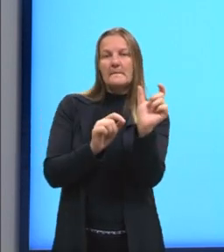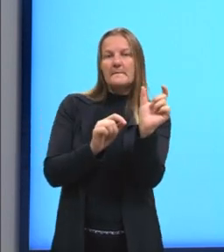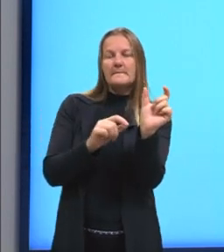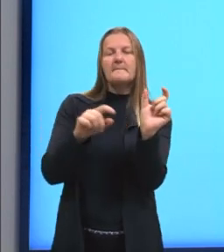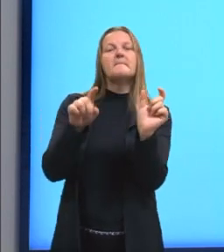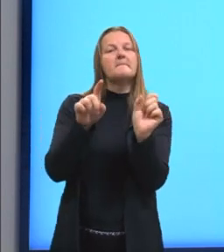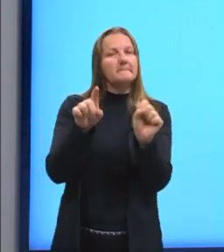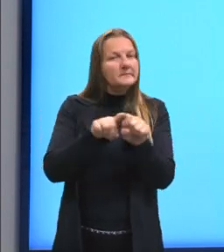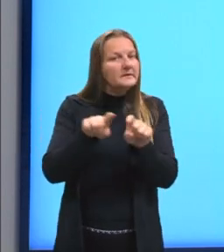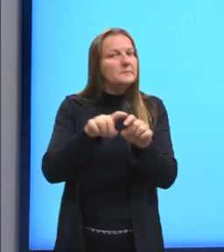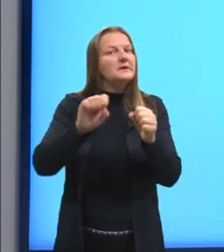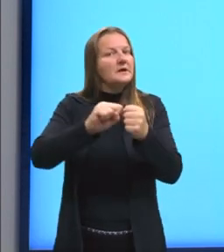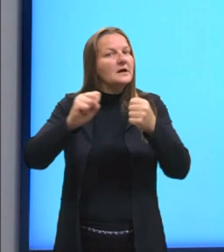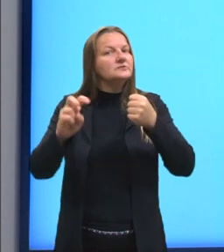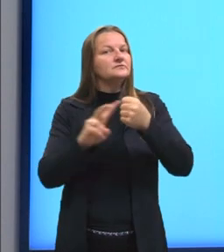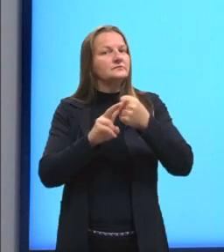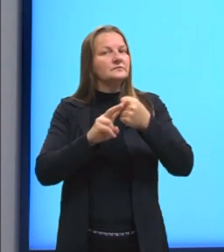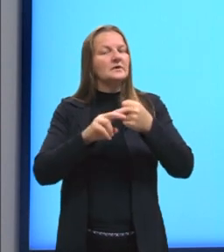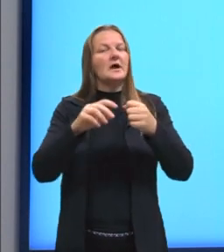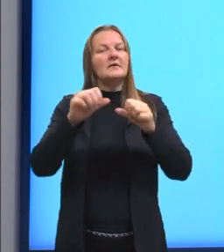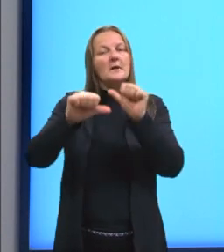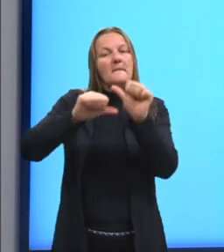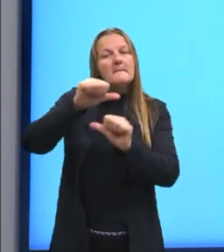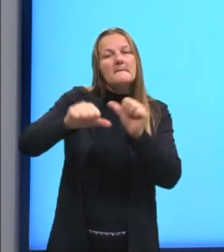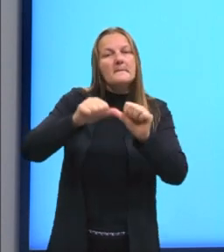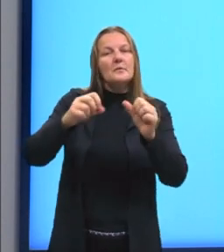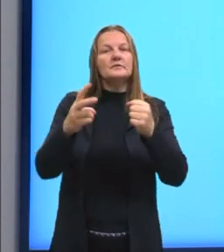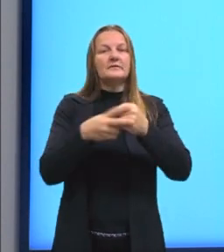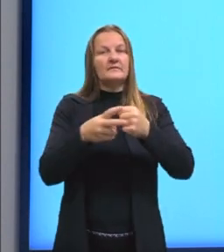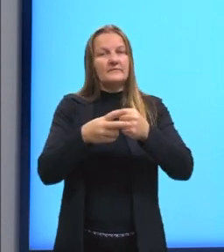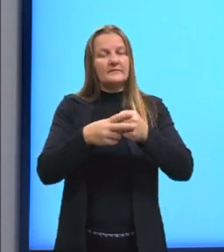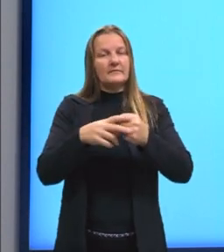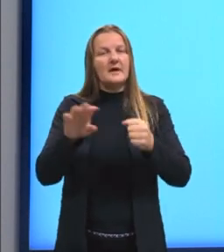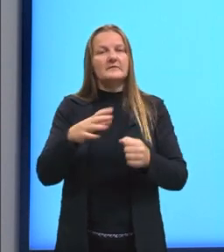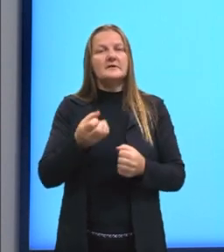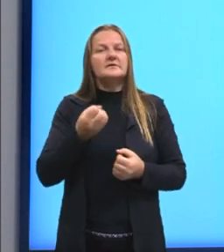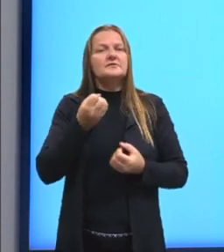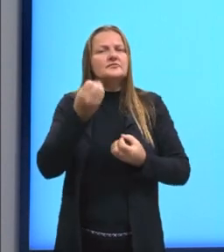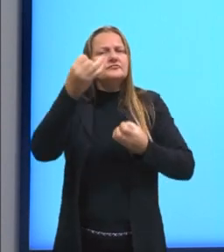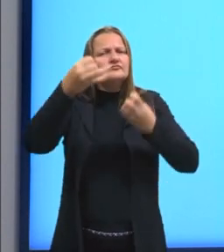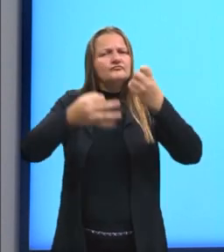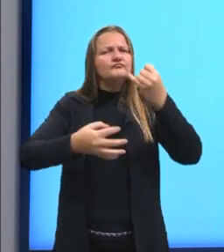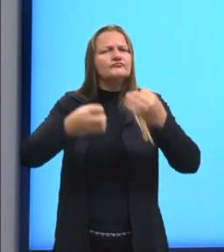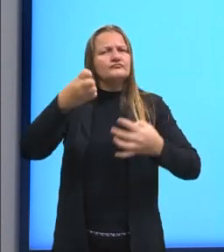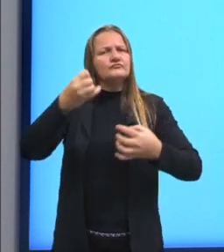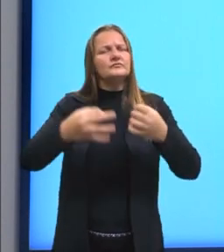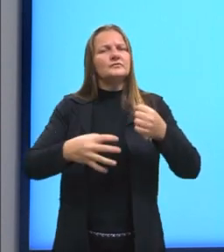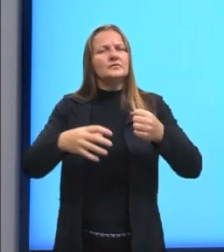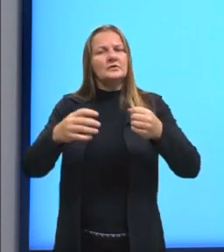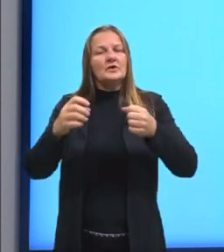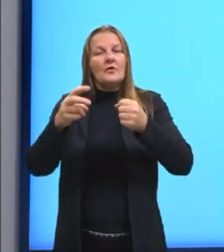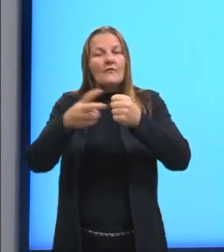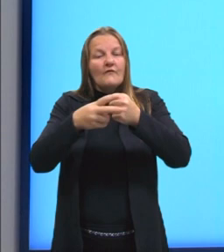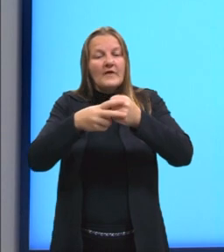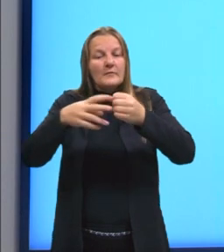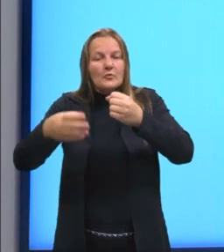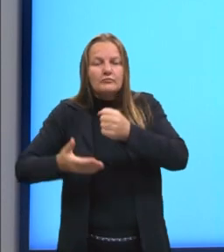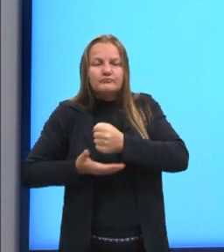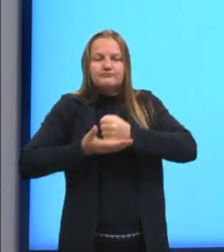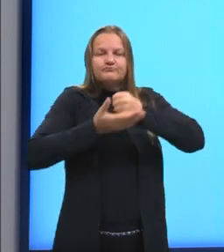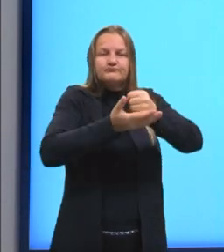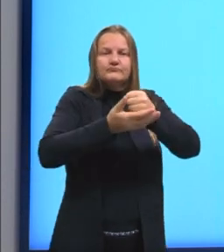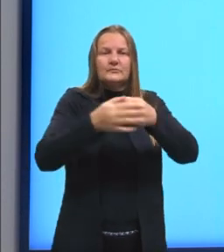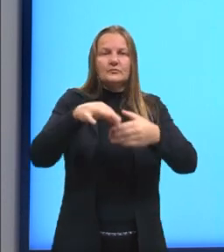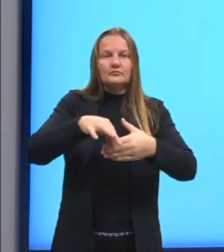advérbios, ele pode modificar um verbo, ele exprime ou intensifica um verbo, um adjetivo